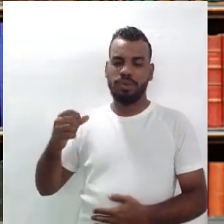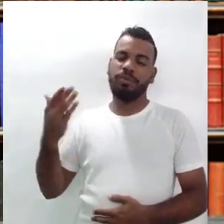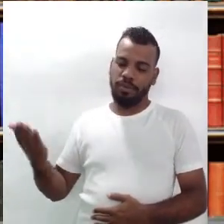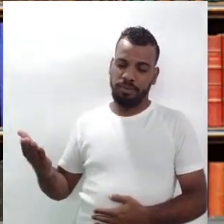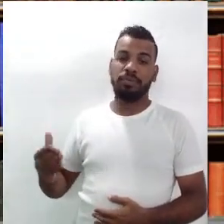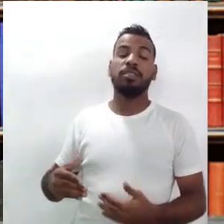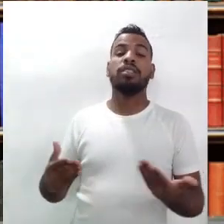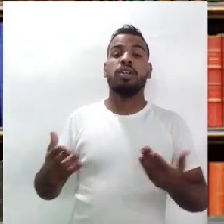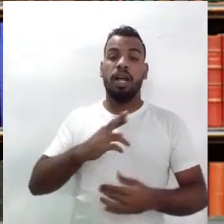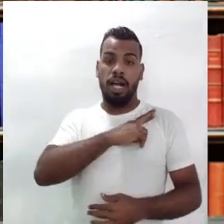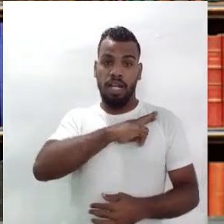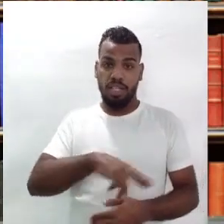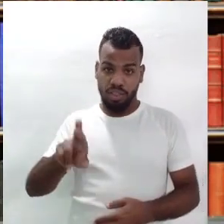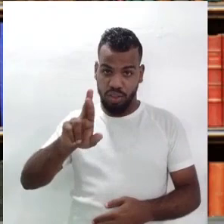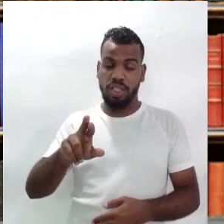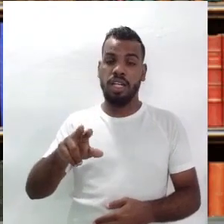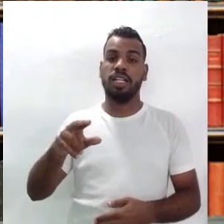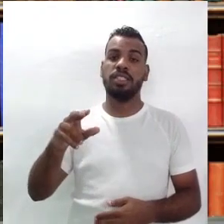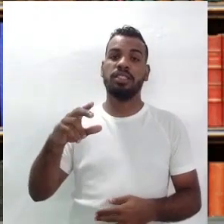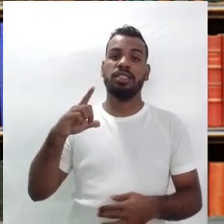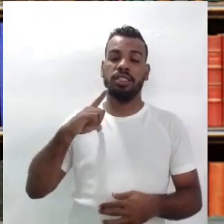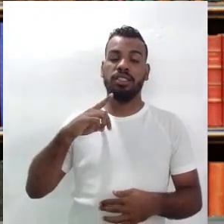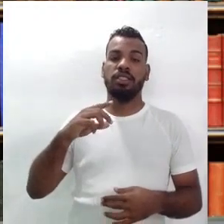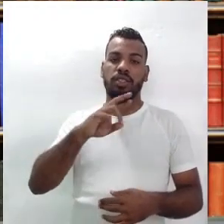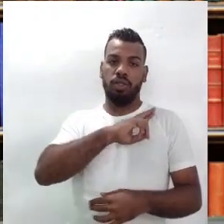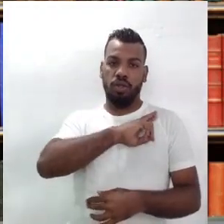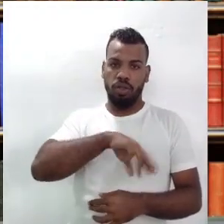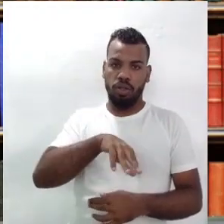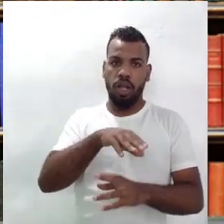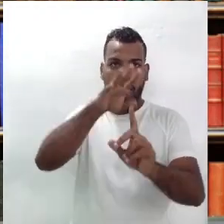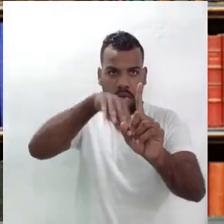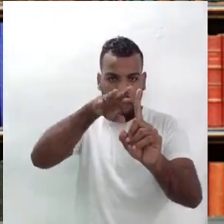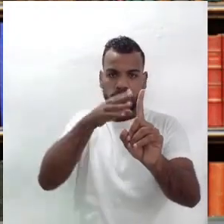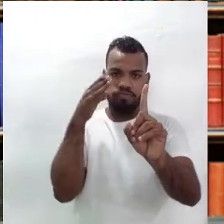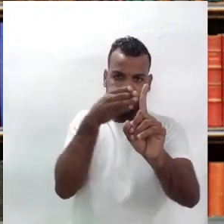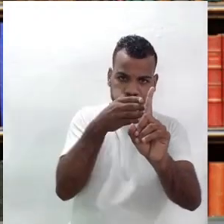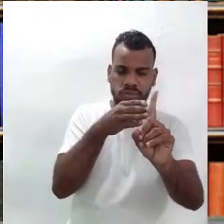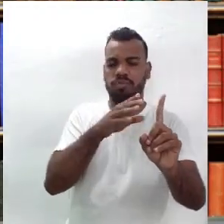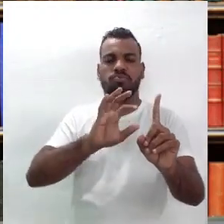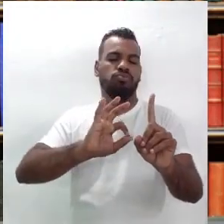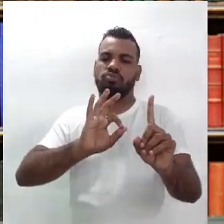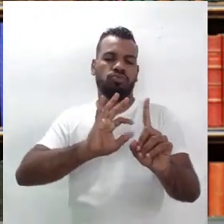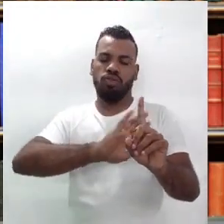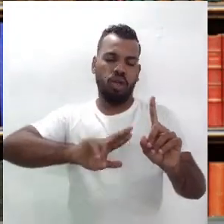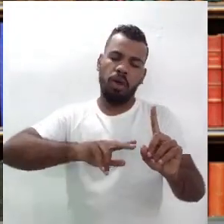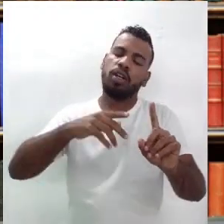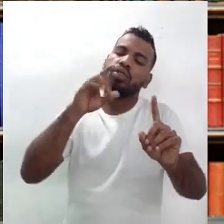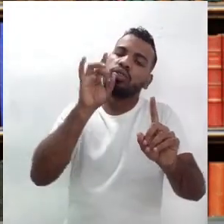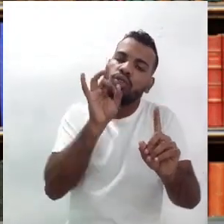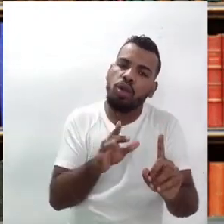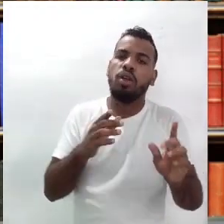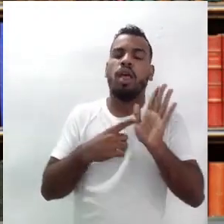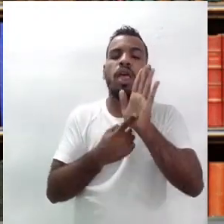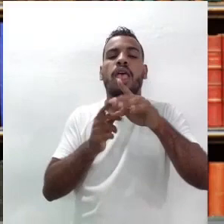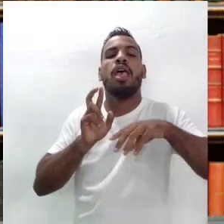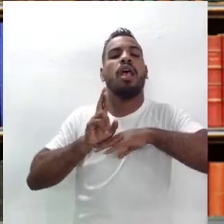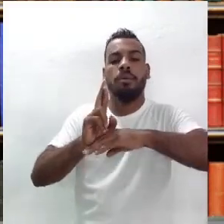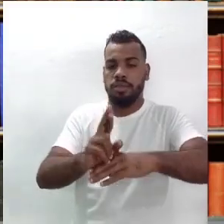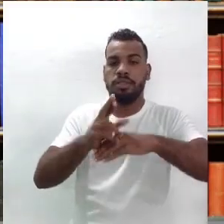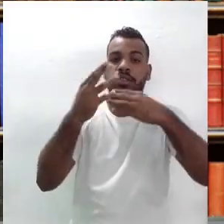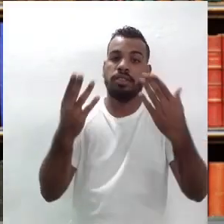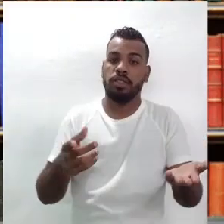cristã, nesse caso aí, mas um cristão não tão ortodoxo, também está muito presente na